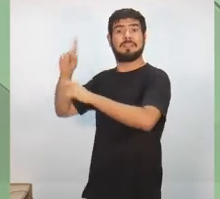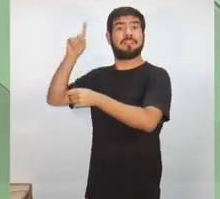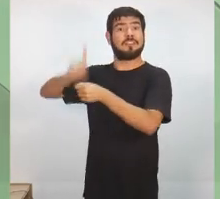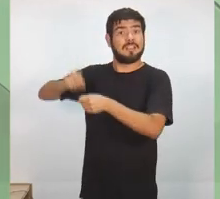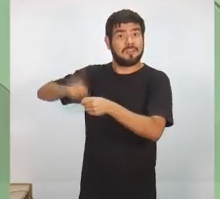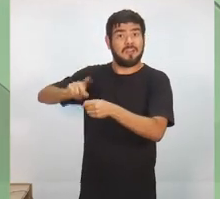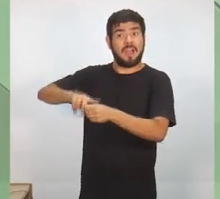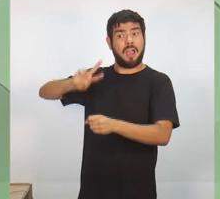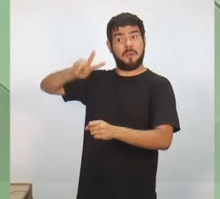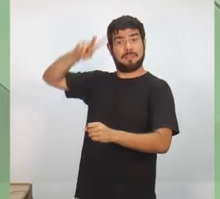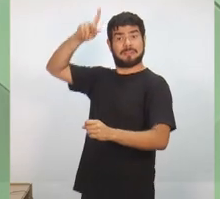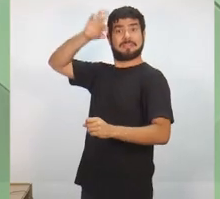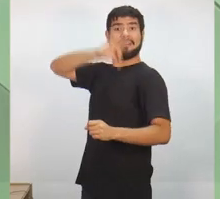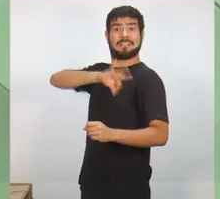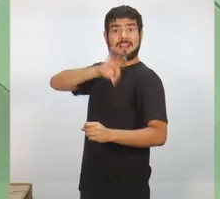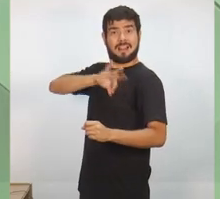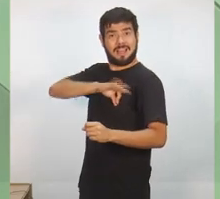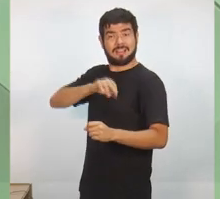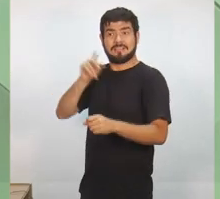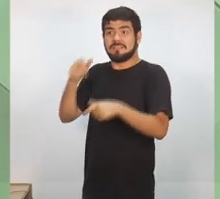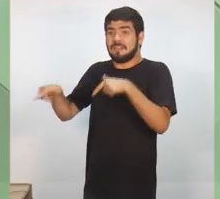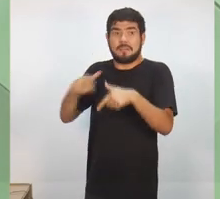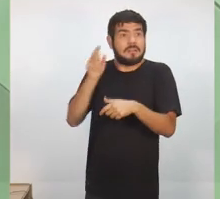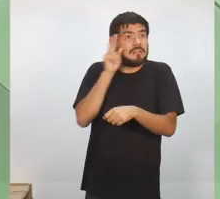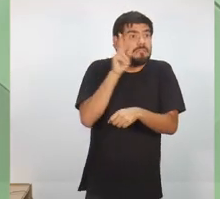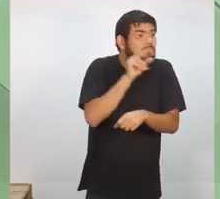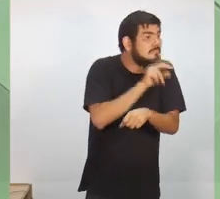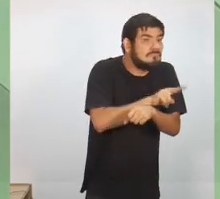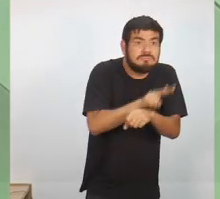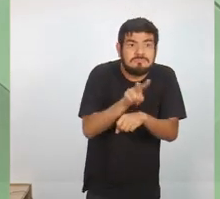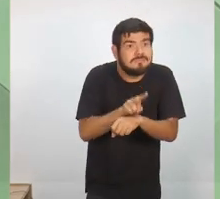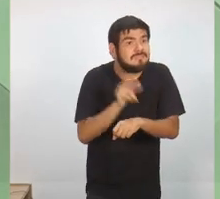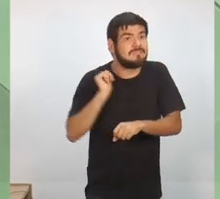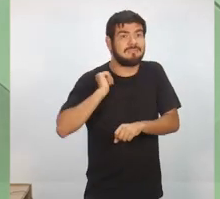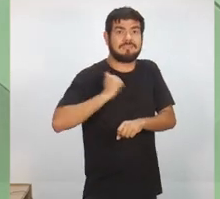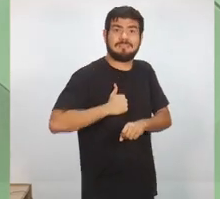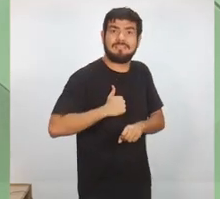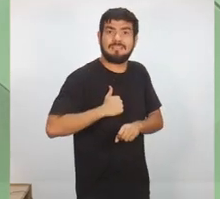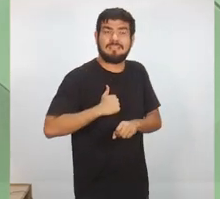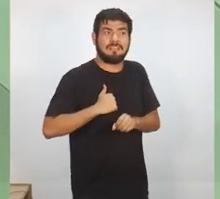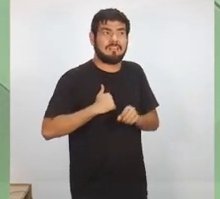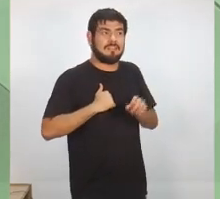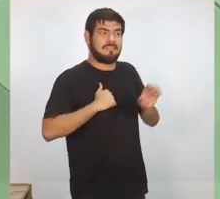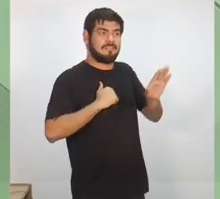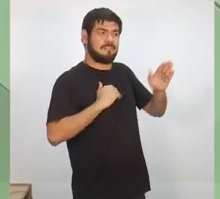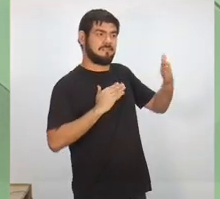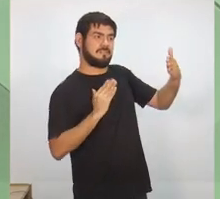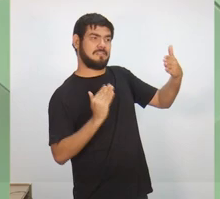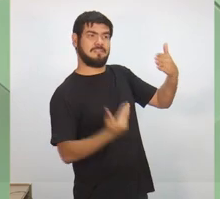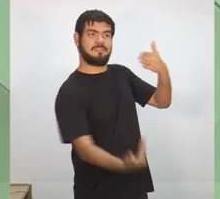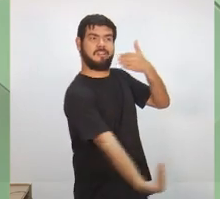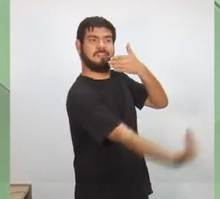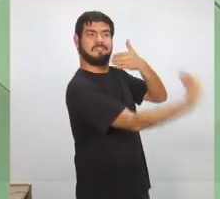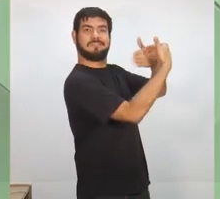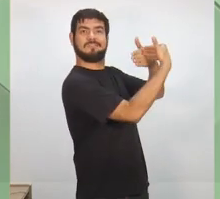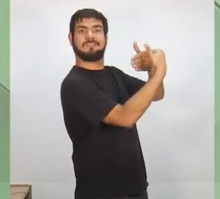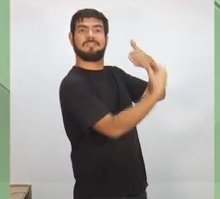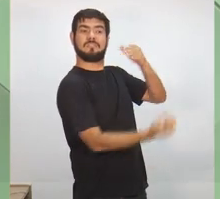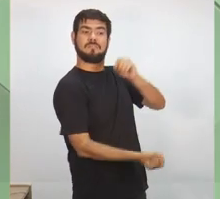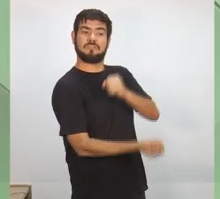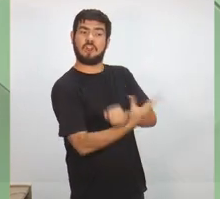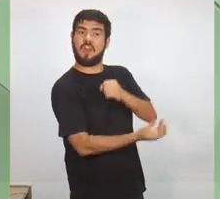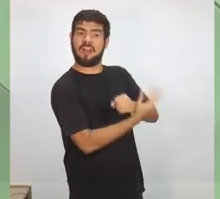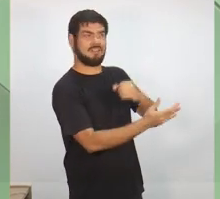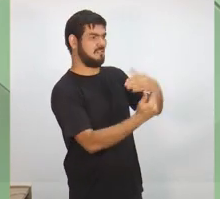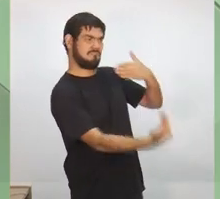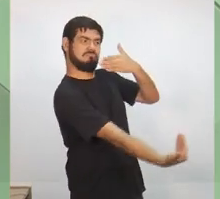polícia civil, trabalhar em investigação, diminuir a entrada de drogas no Estado do Amazonas. Nós não produzimos